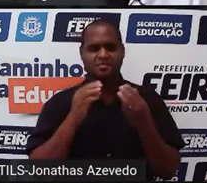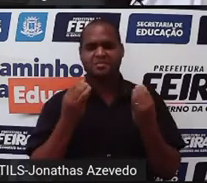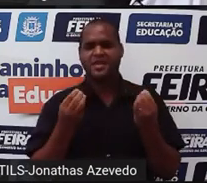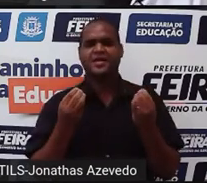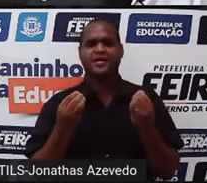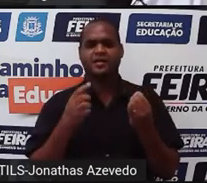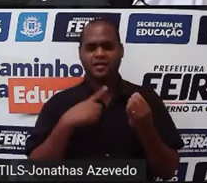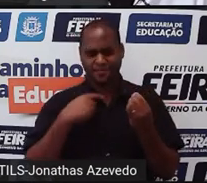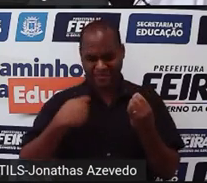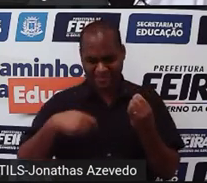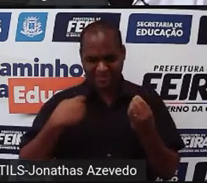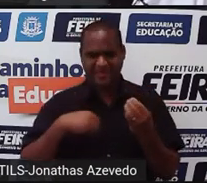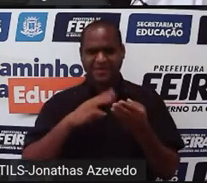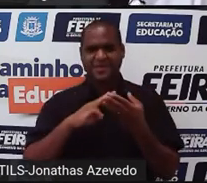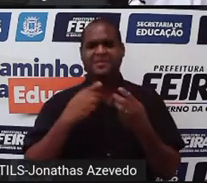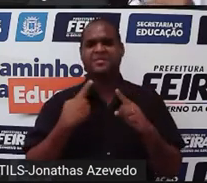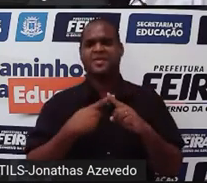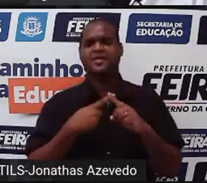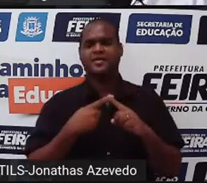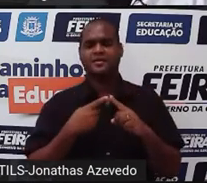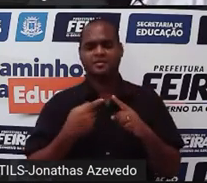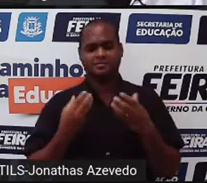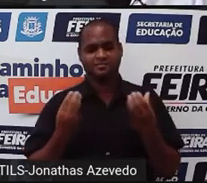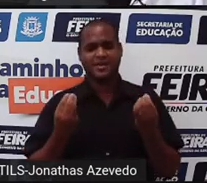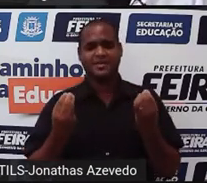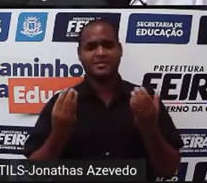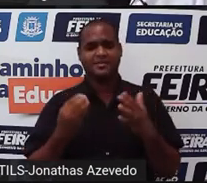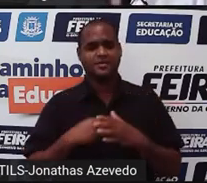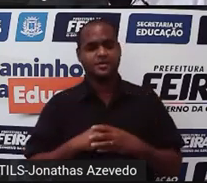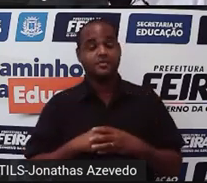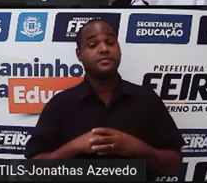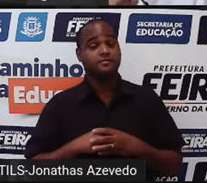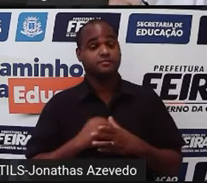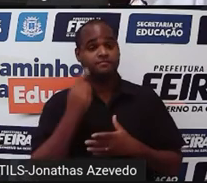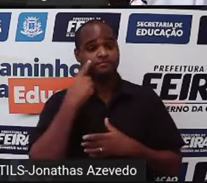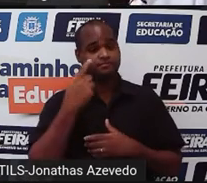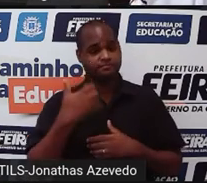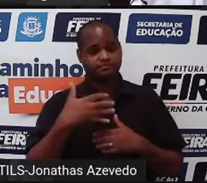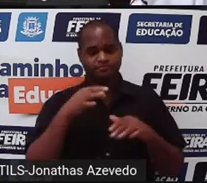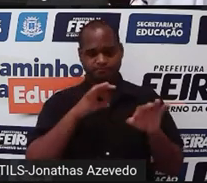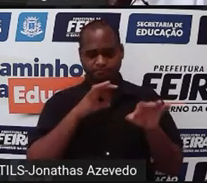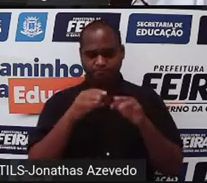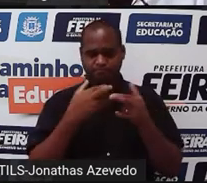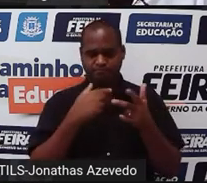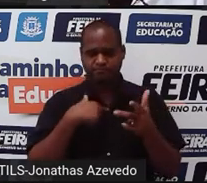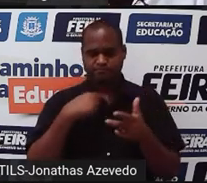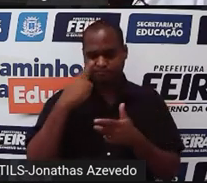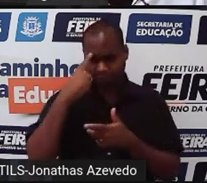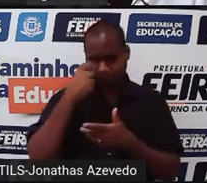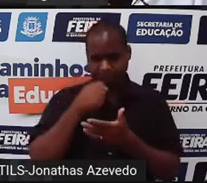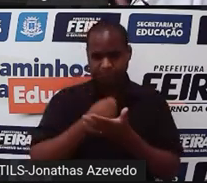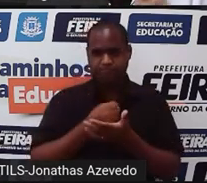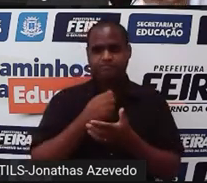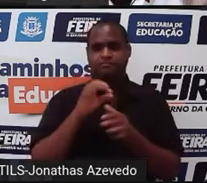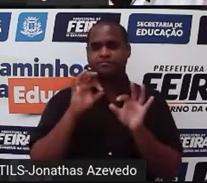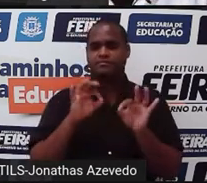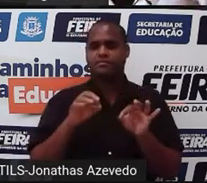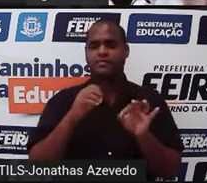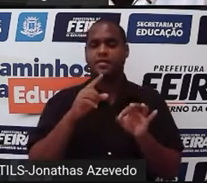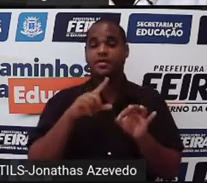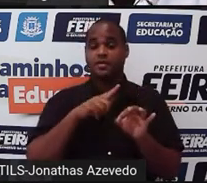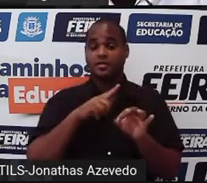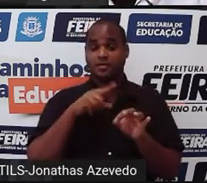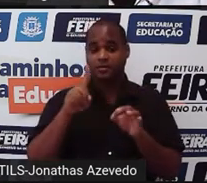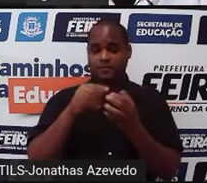Para que eu preciso de matemática? Matemática para quê? Eu vou te dar uma razão, e essa razão tem a ver com algo que a gente já